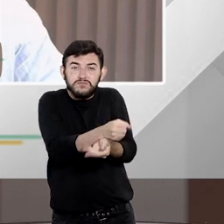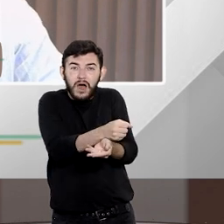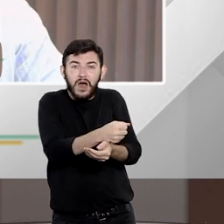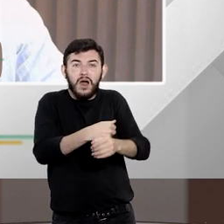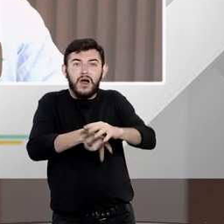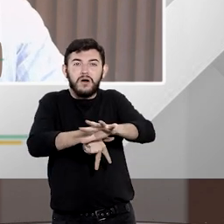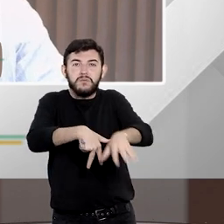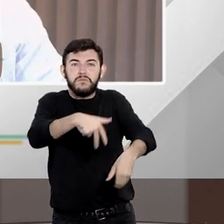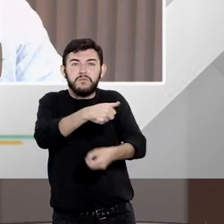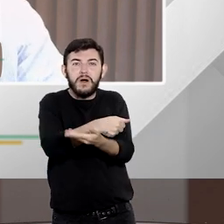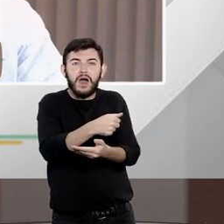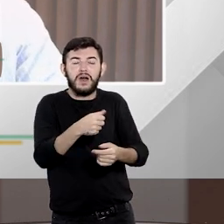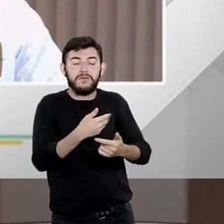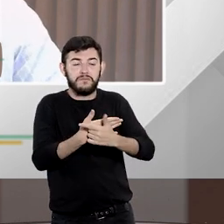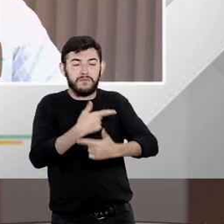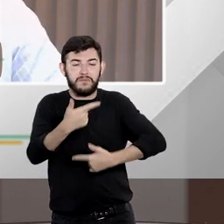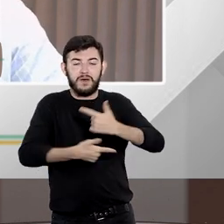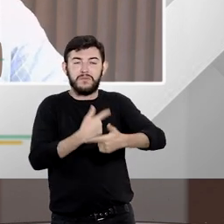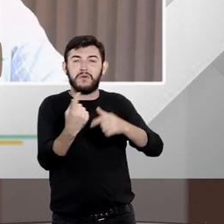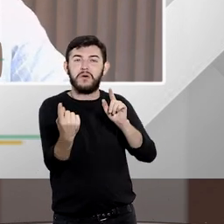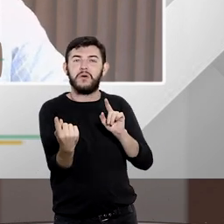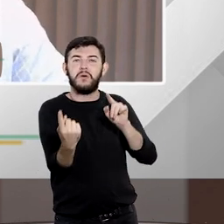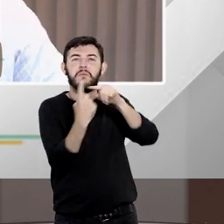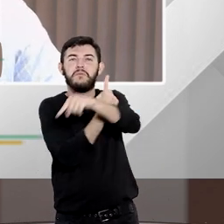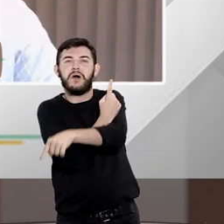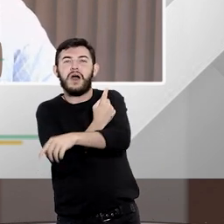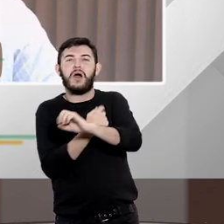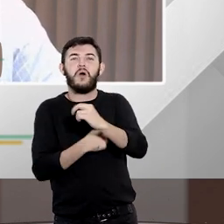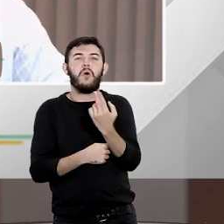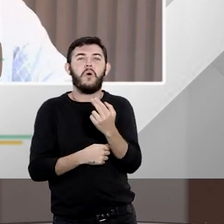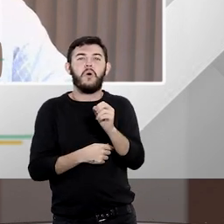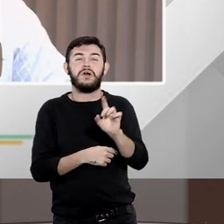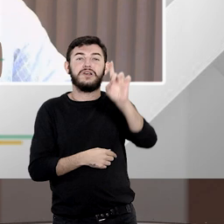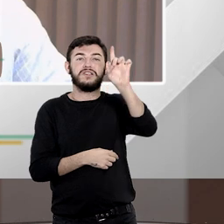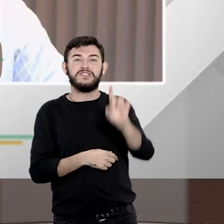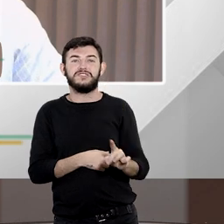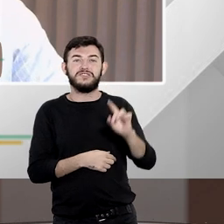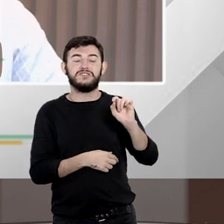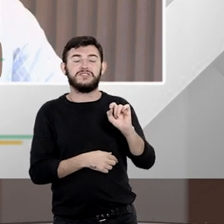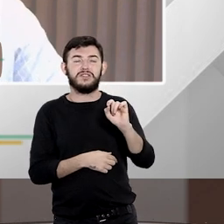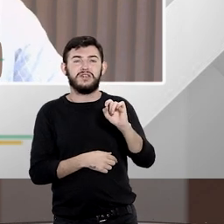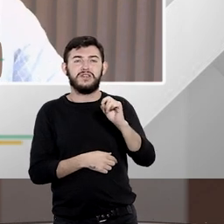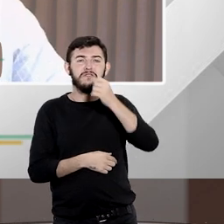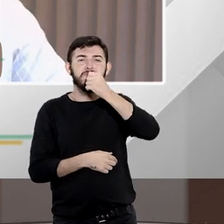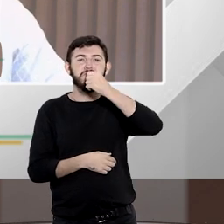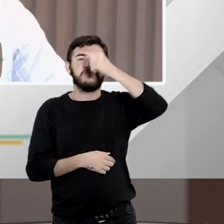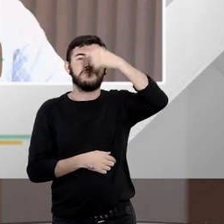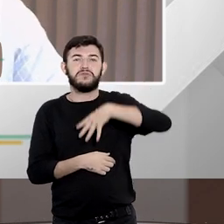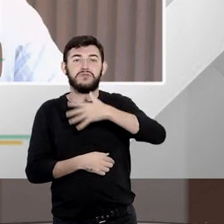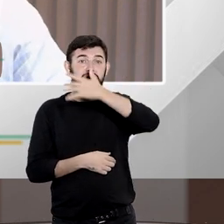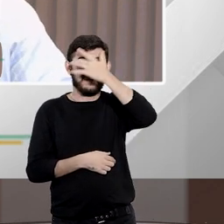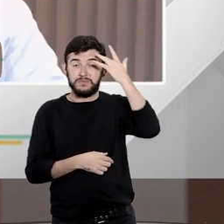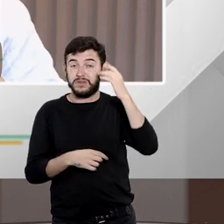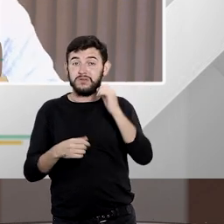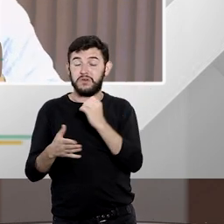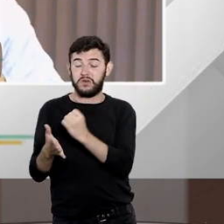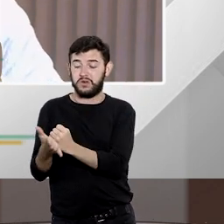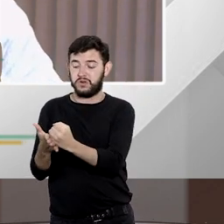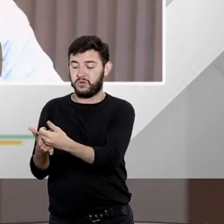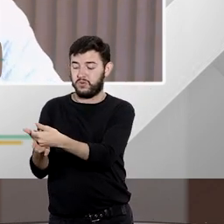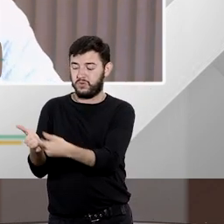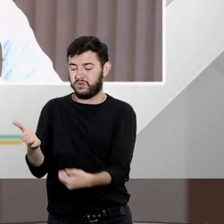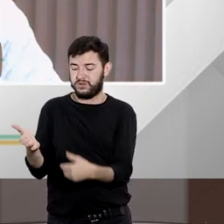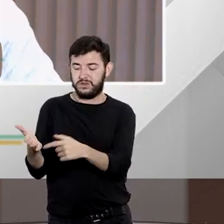finalidade ou abuso de direito e o cidadão ele vai poder contratar um advogado e ele